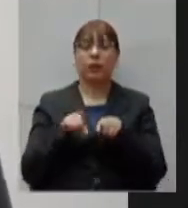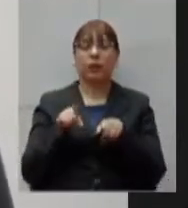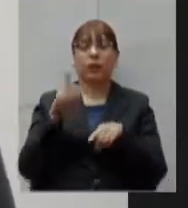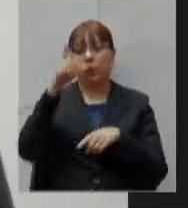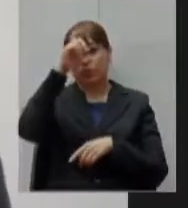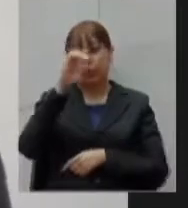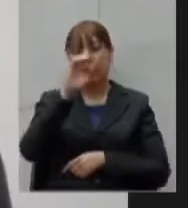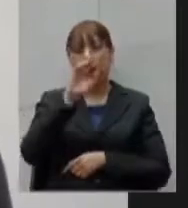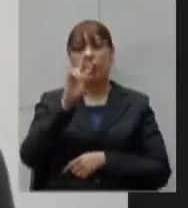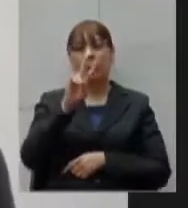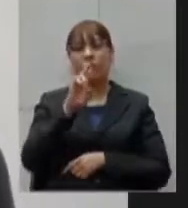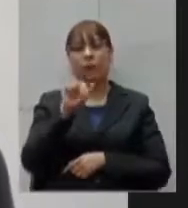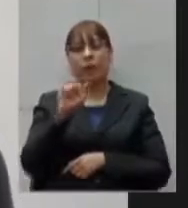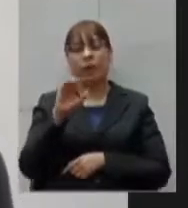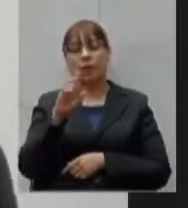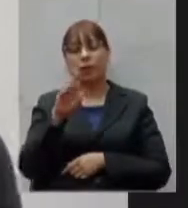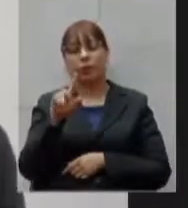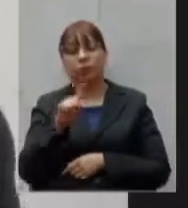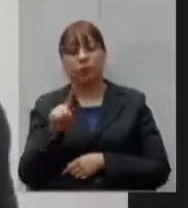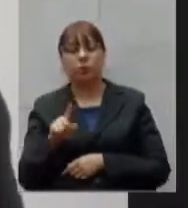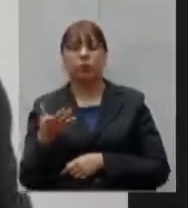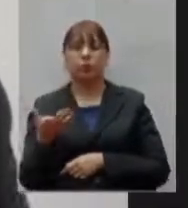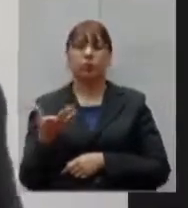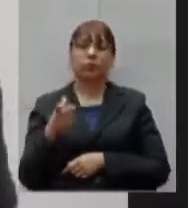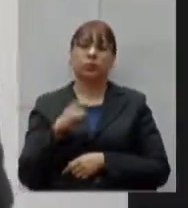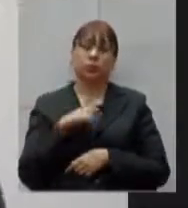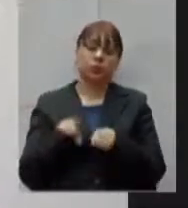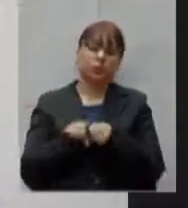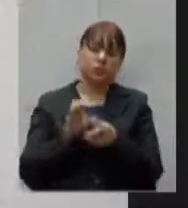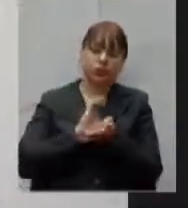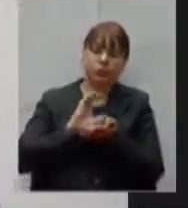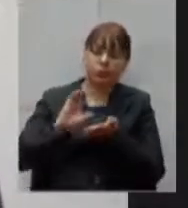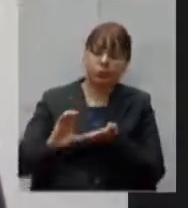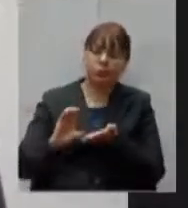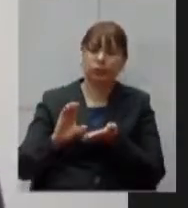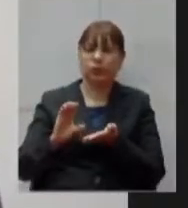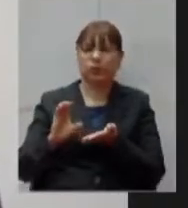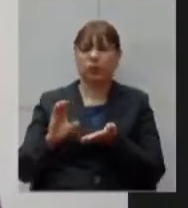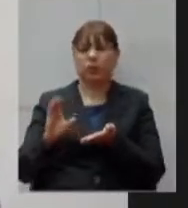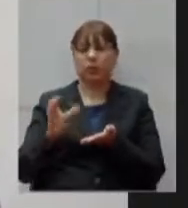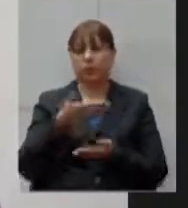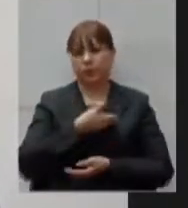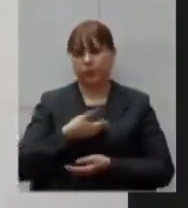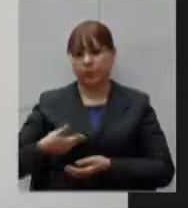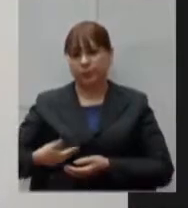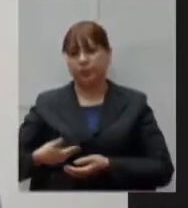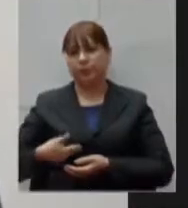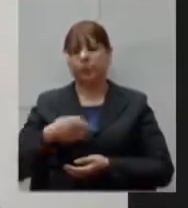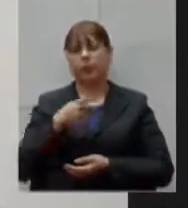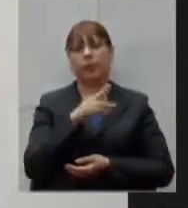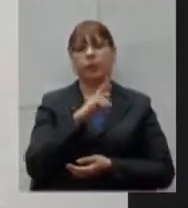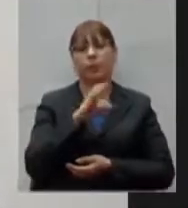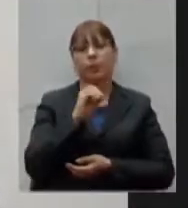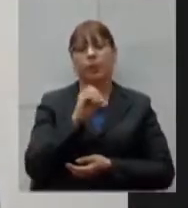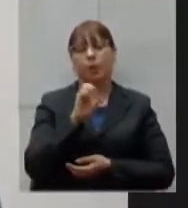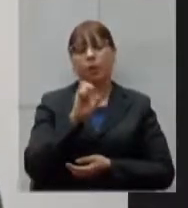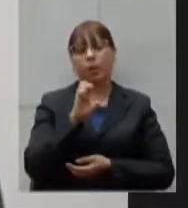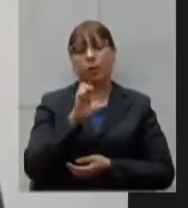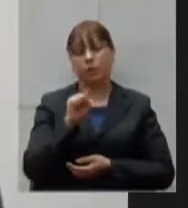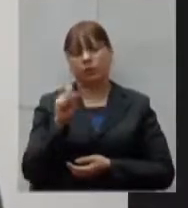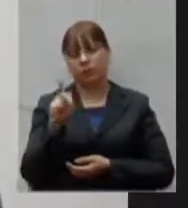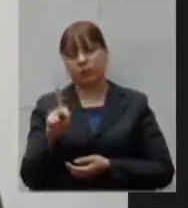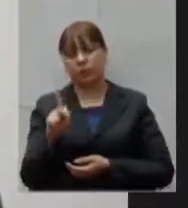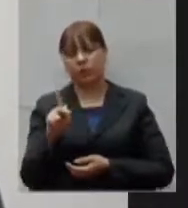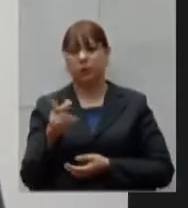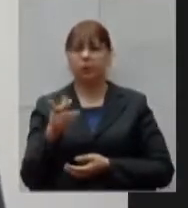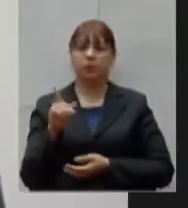administrador do hospital de Timóteo repasses de recursos públicos do Proósp um pouco o quadro do Vale do